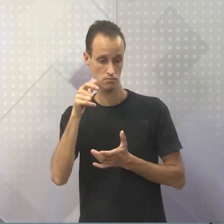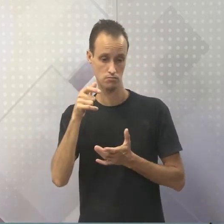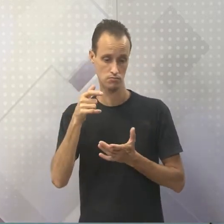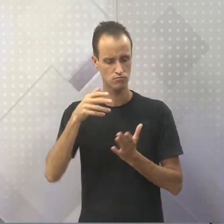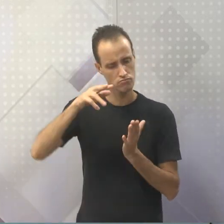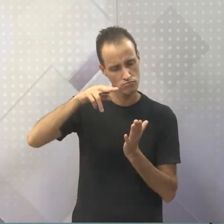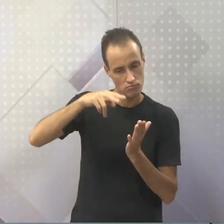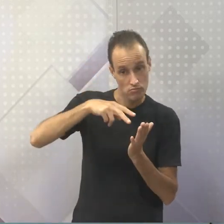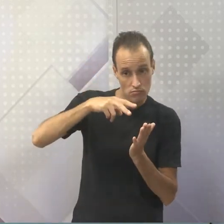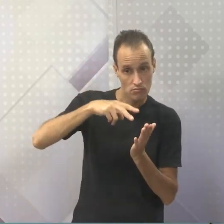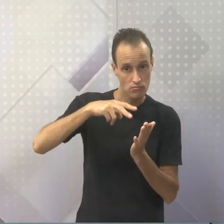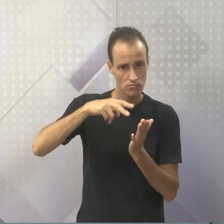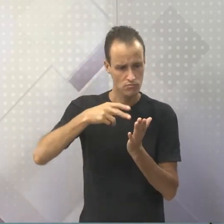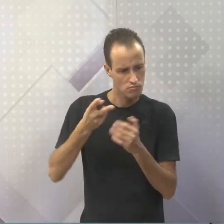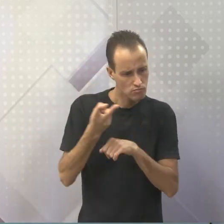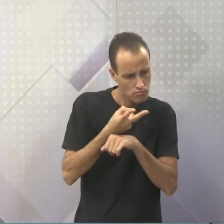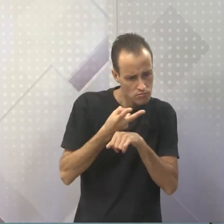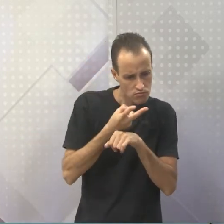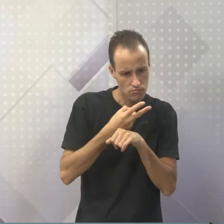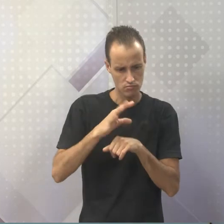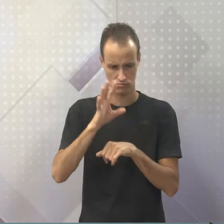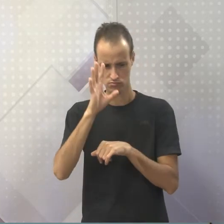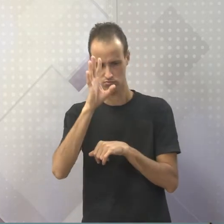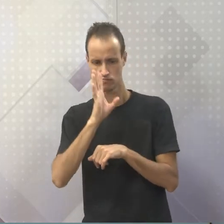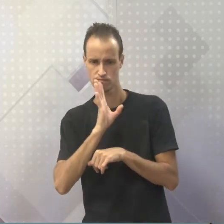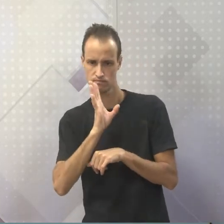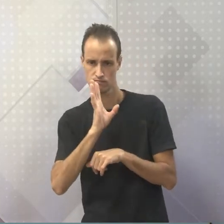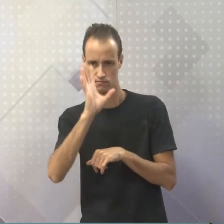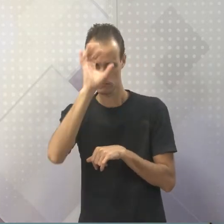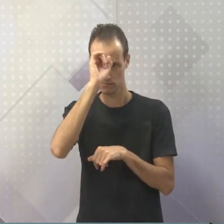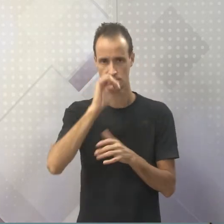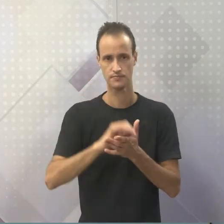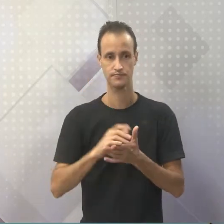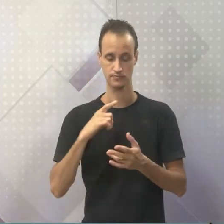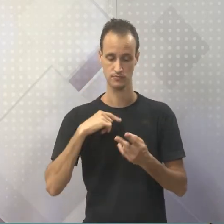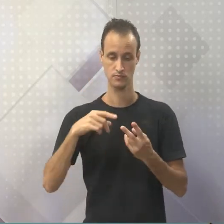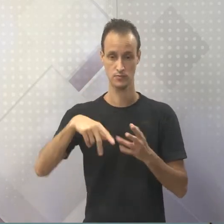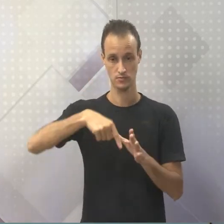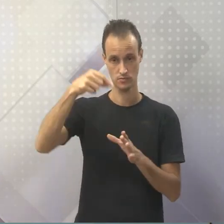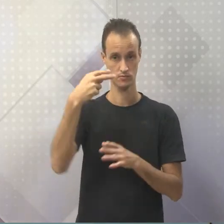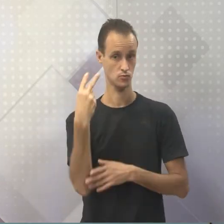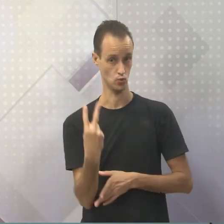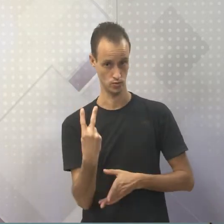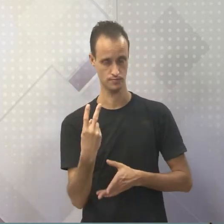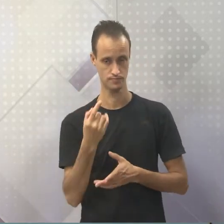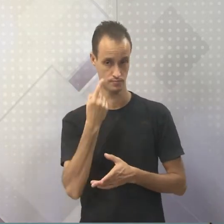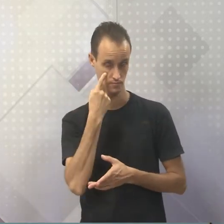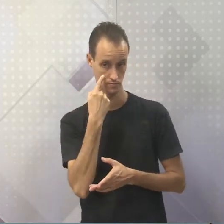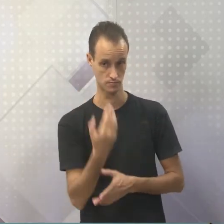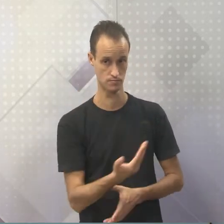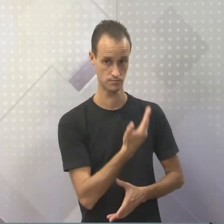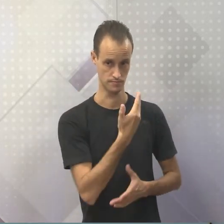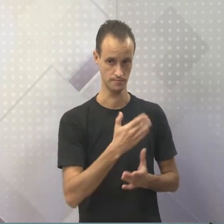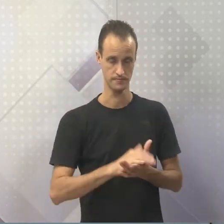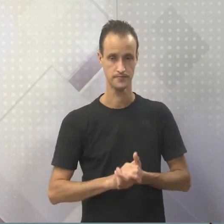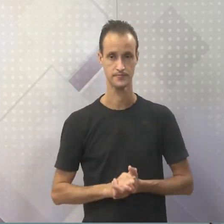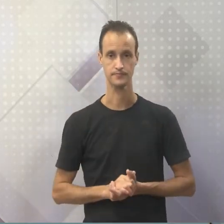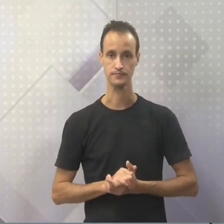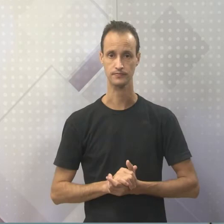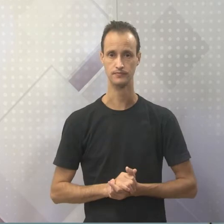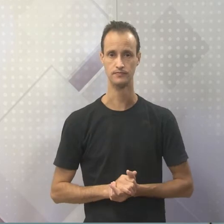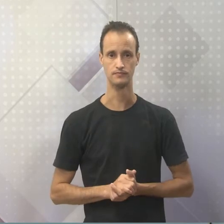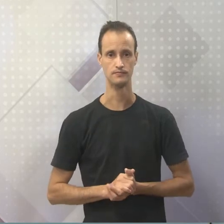se buscar conhecimento. Então, eu trouxe duas aqui para vocês e a gente vai observar agora, tá bom?